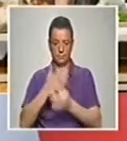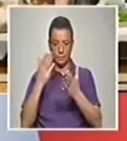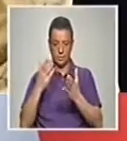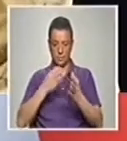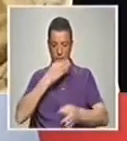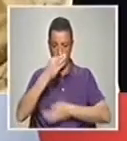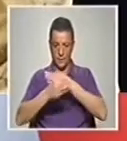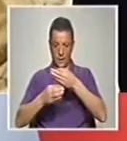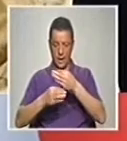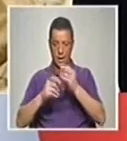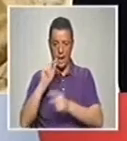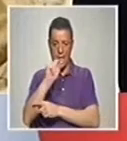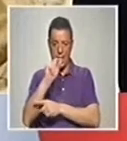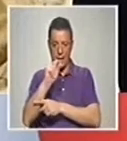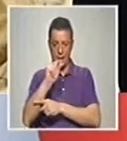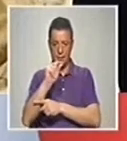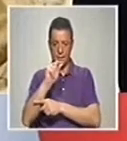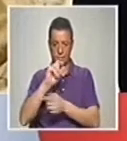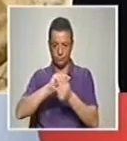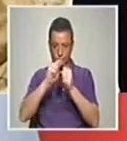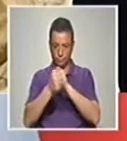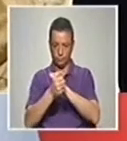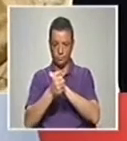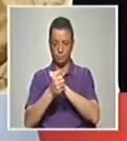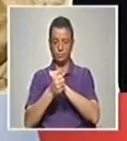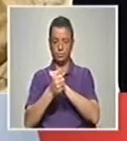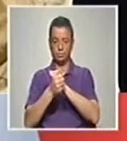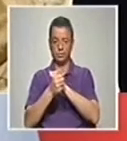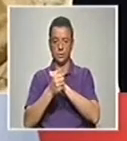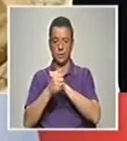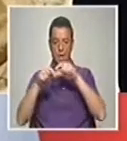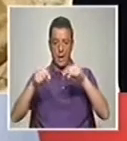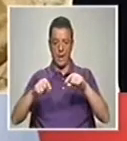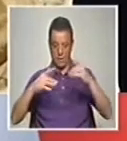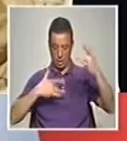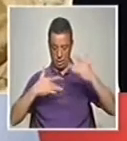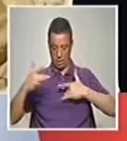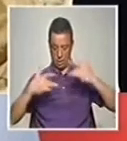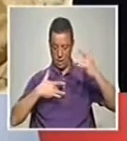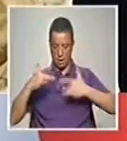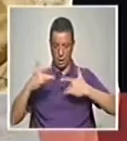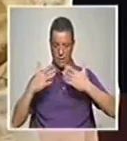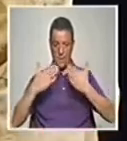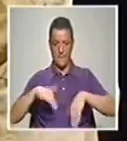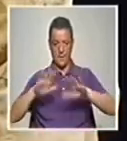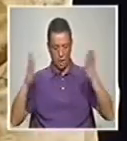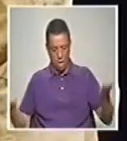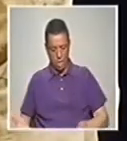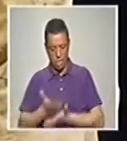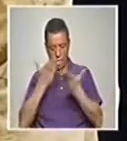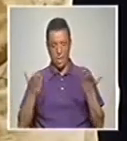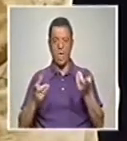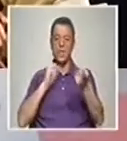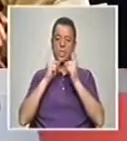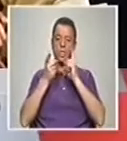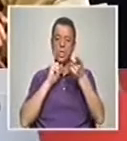e arranjos para esta peça, são de uma forma ligeira, irónica... A